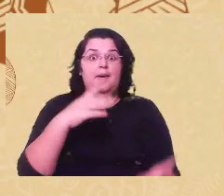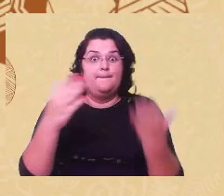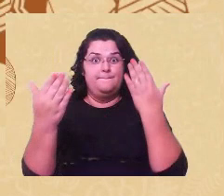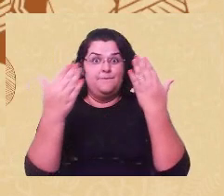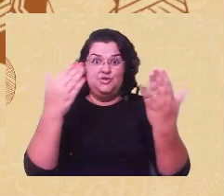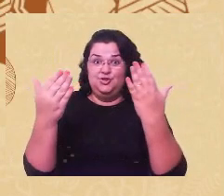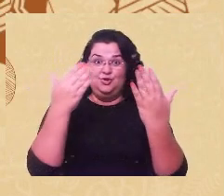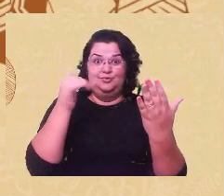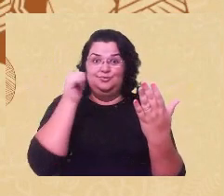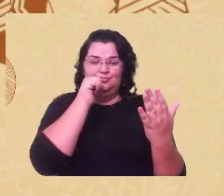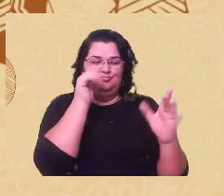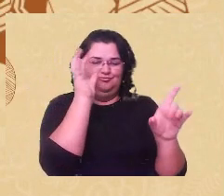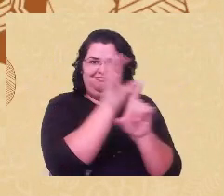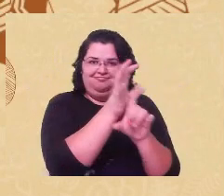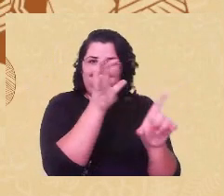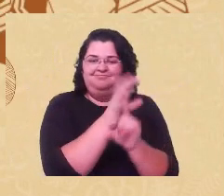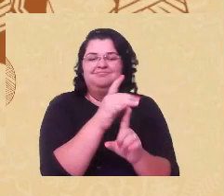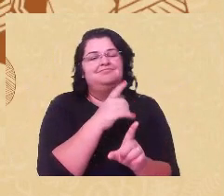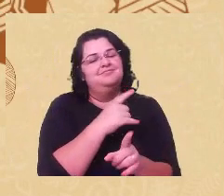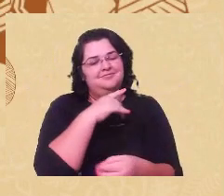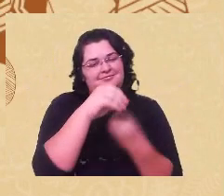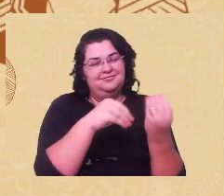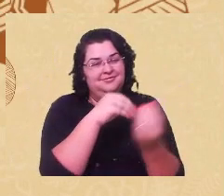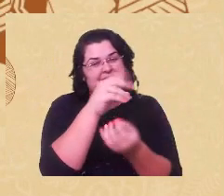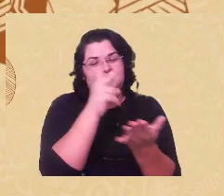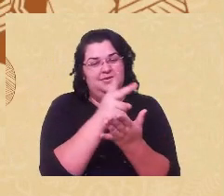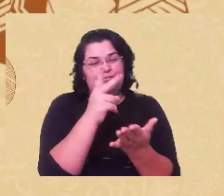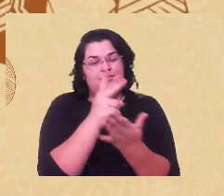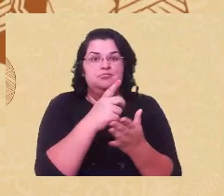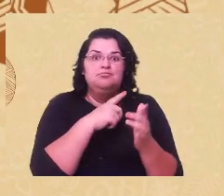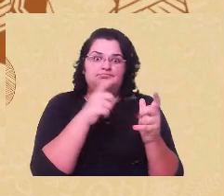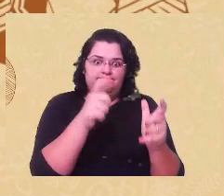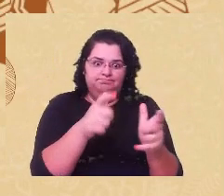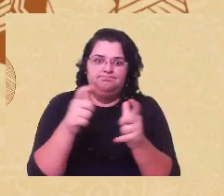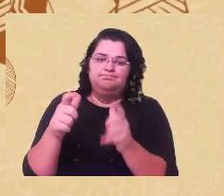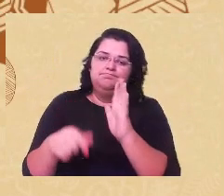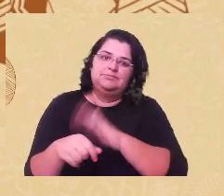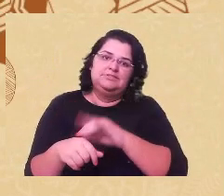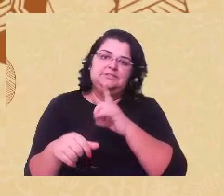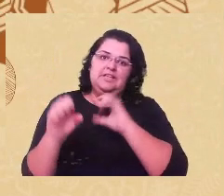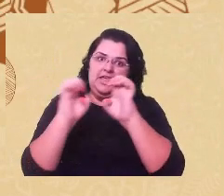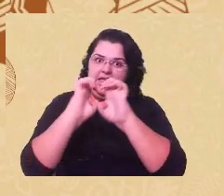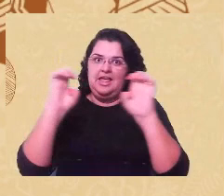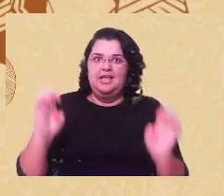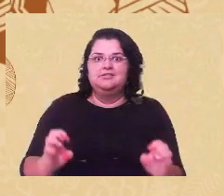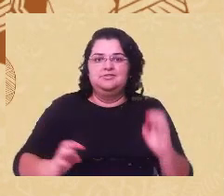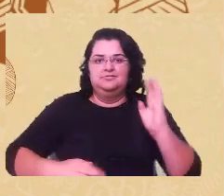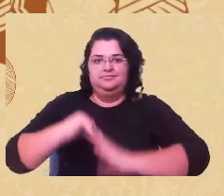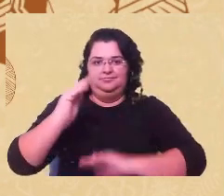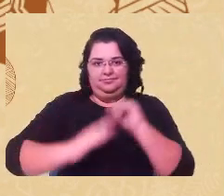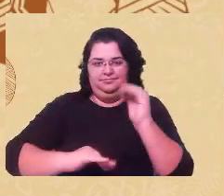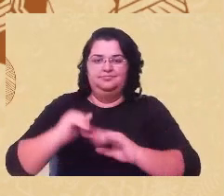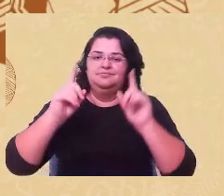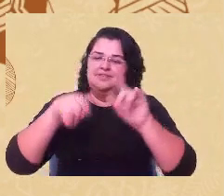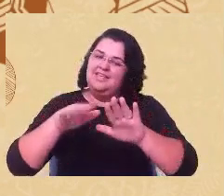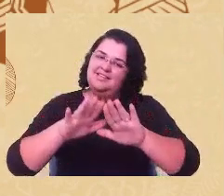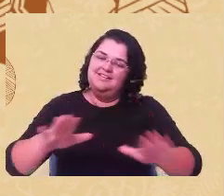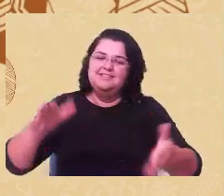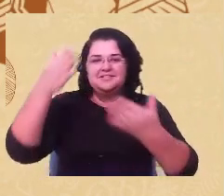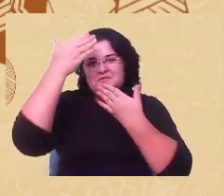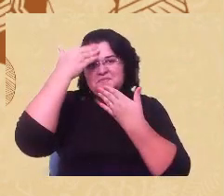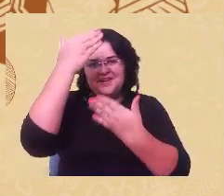antirracista e decolonial é a aposta teórico-metodológica mais ética que eu posso reslumbrar. É isso. Obrigada, gente.